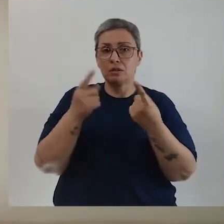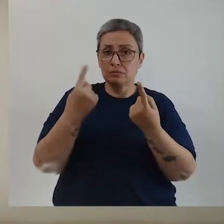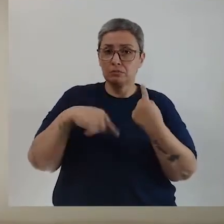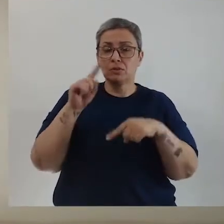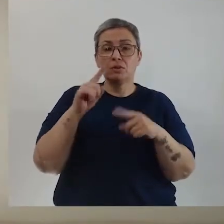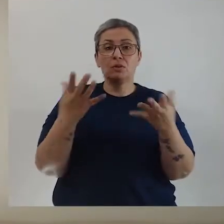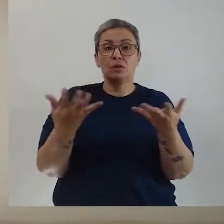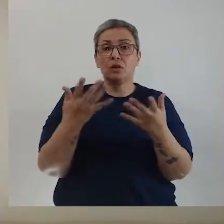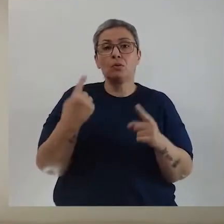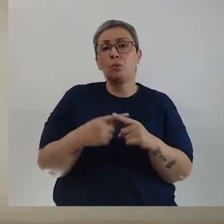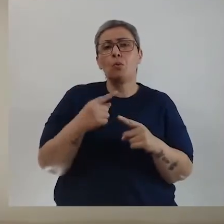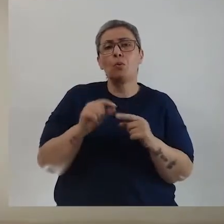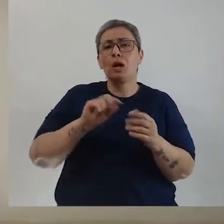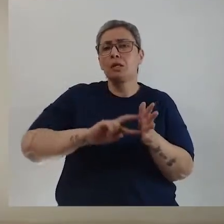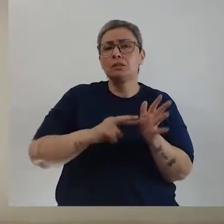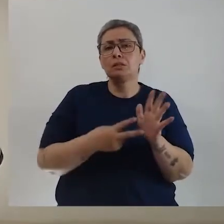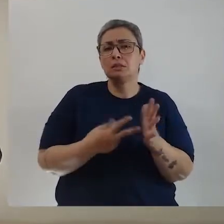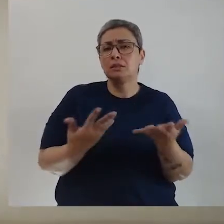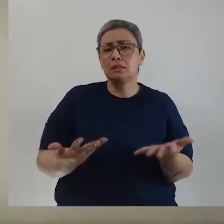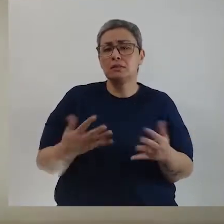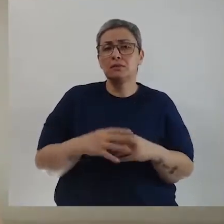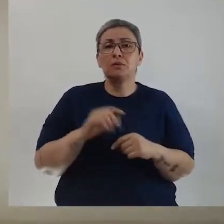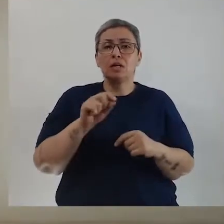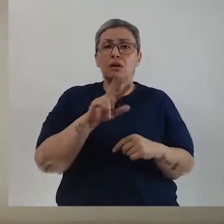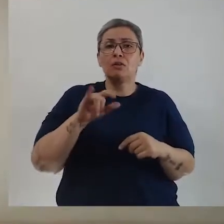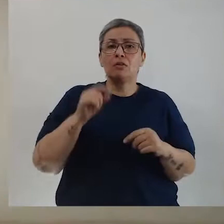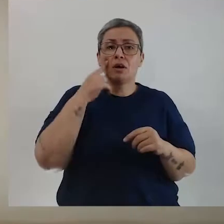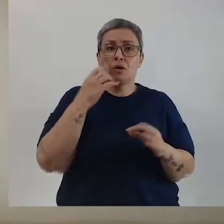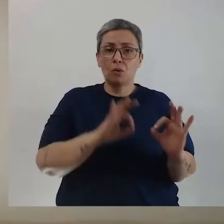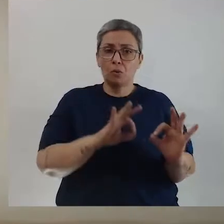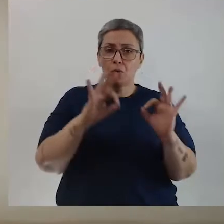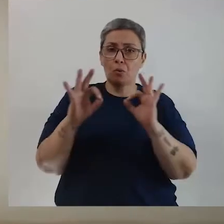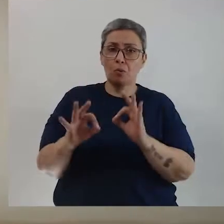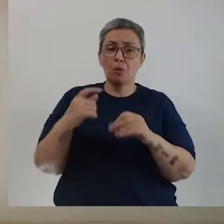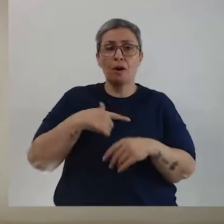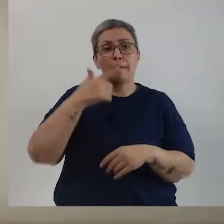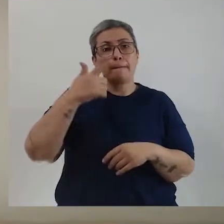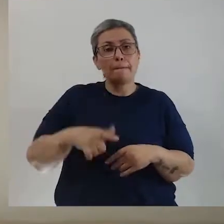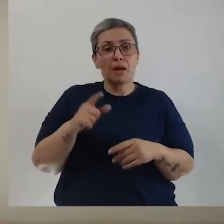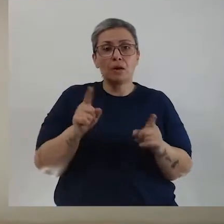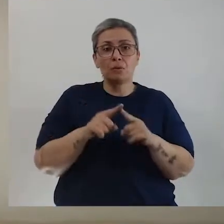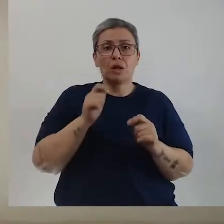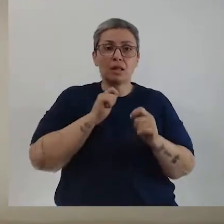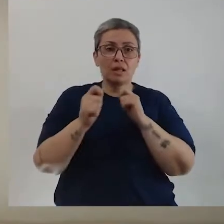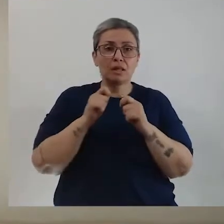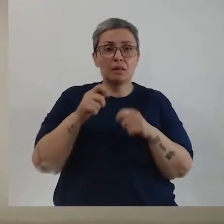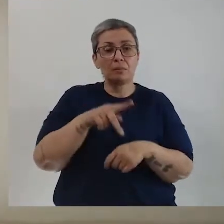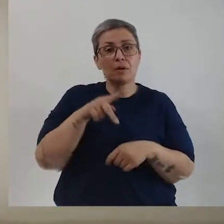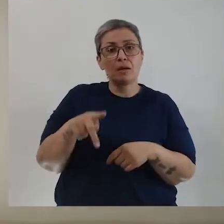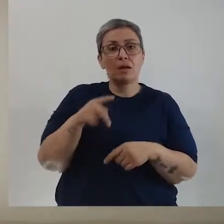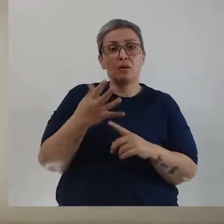crítico e transformador. Afinal, o que isso quer dizer? A gente vai assistir aí hoje, mais um trechinho da